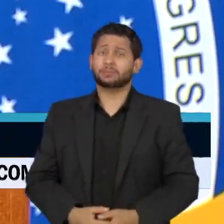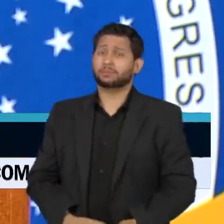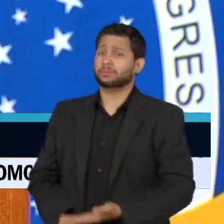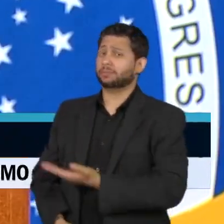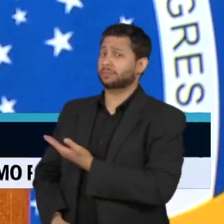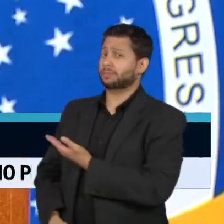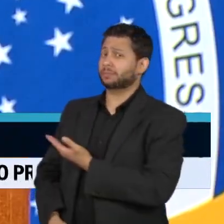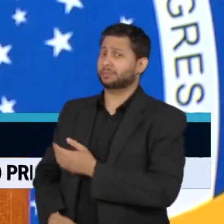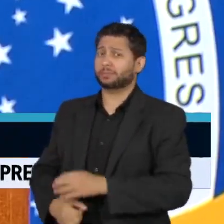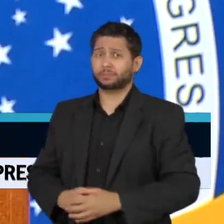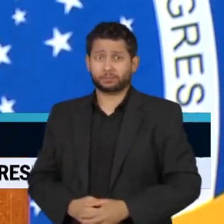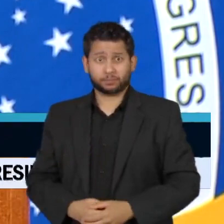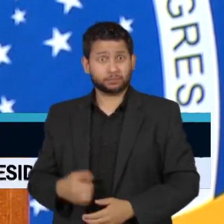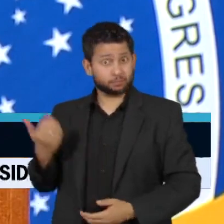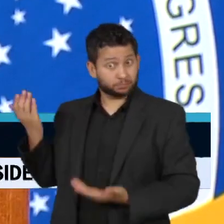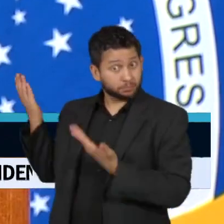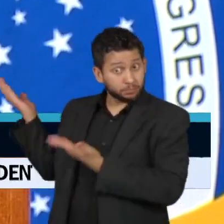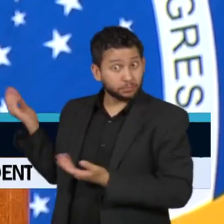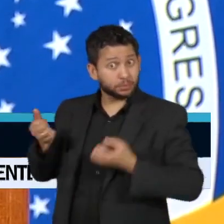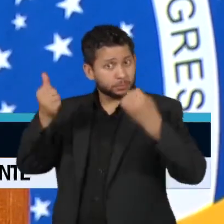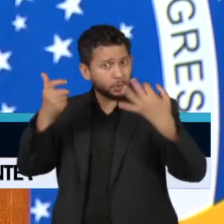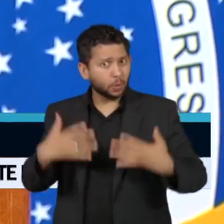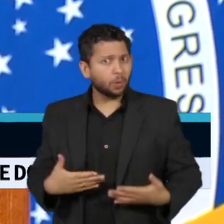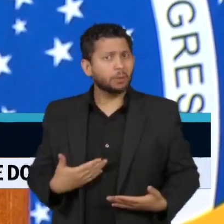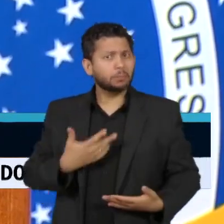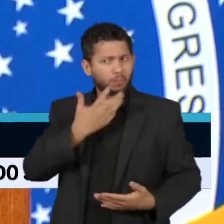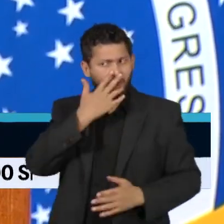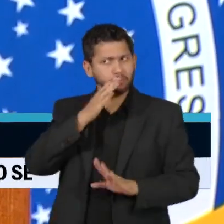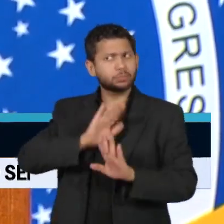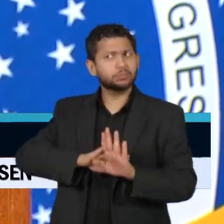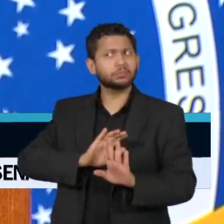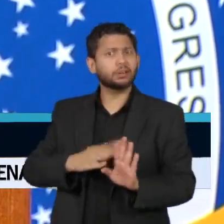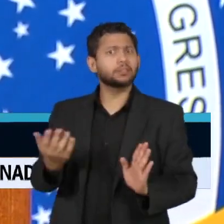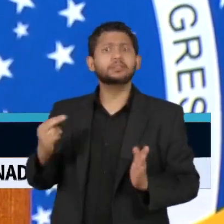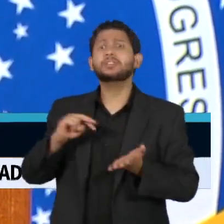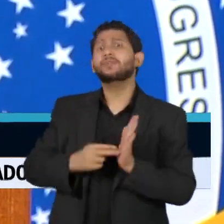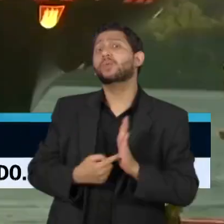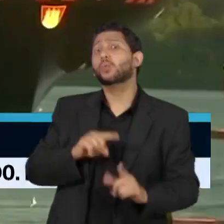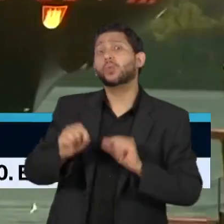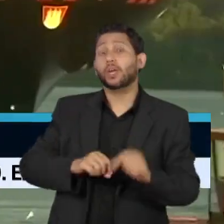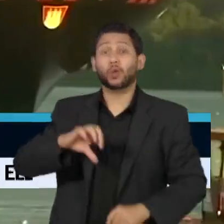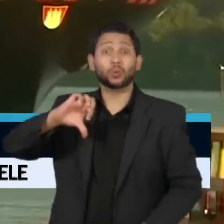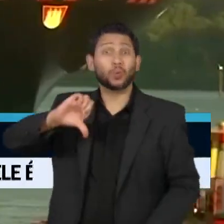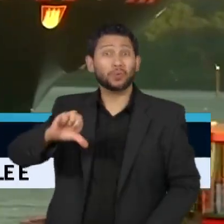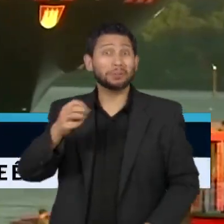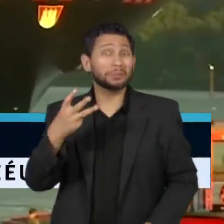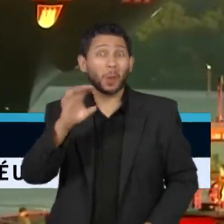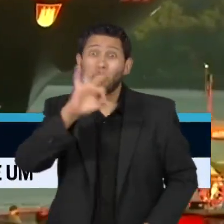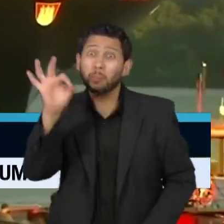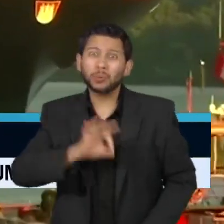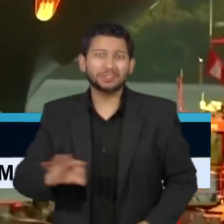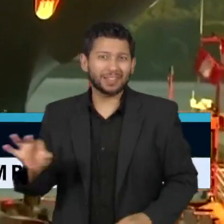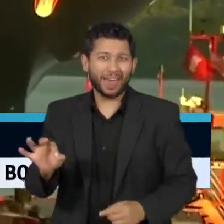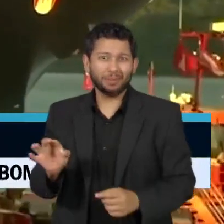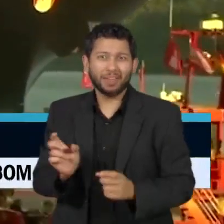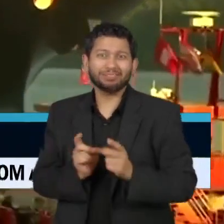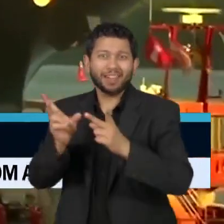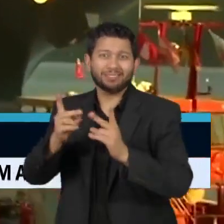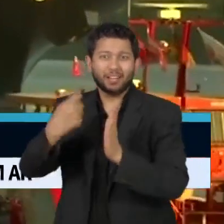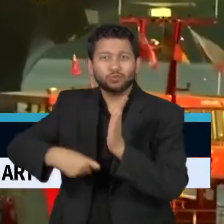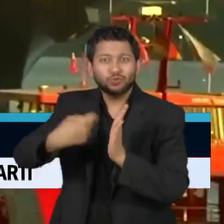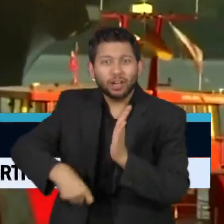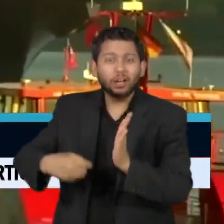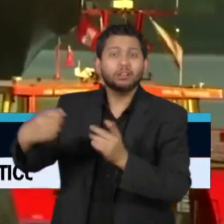Olaf Scholz lembrou que a proposta é ambiciosa. Elimina 93% das tarifas de exportação do Mercosul para a União